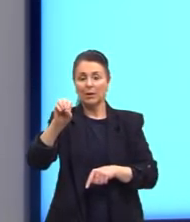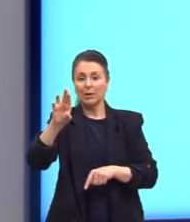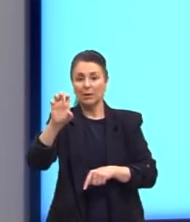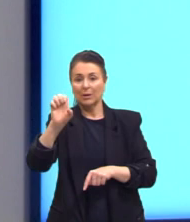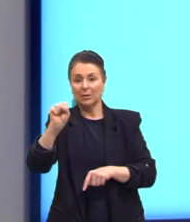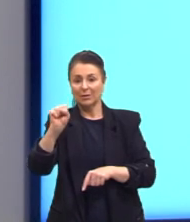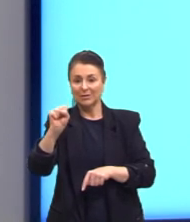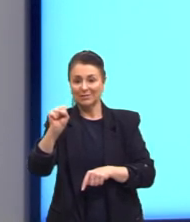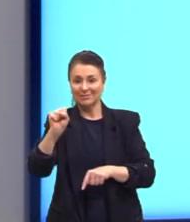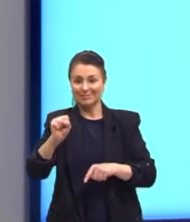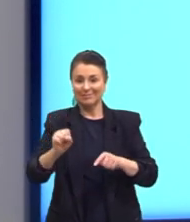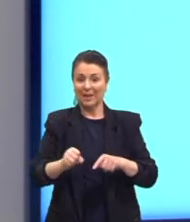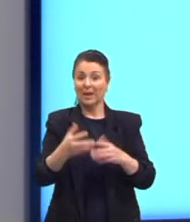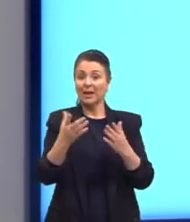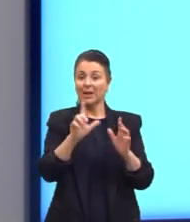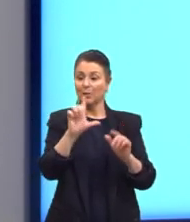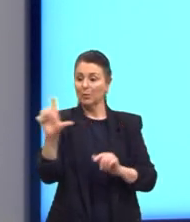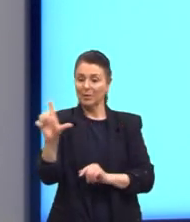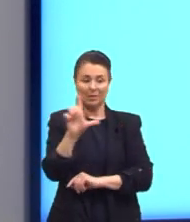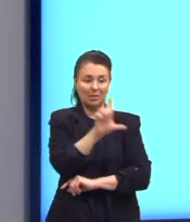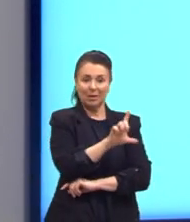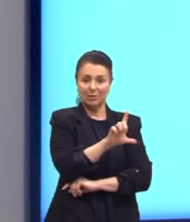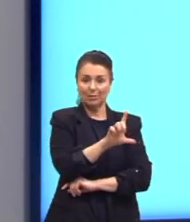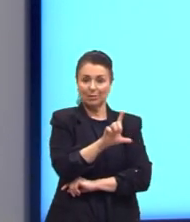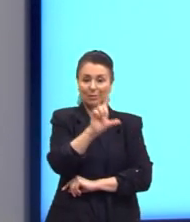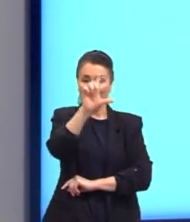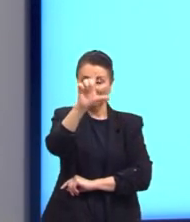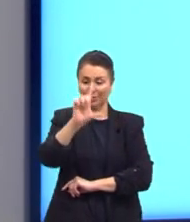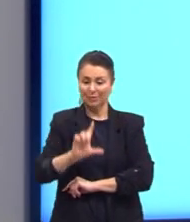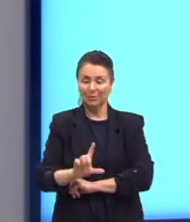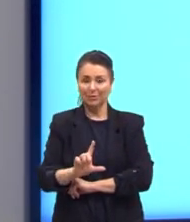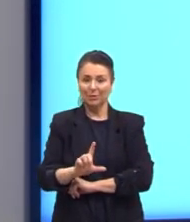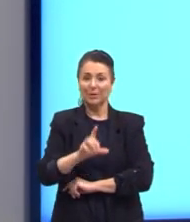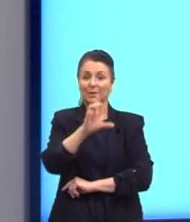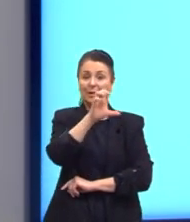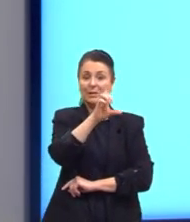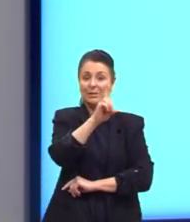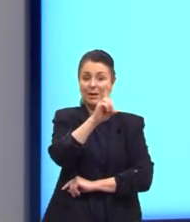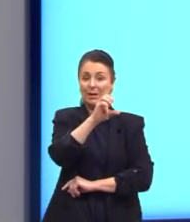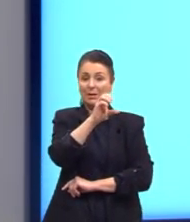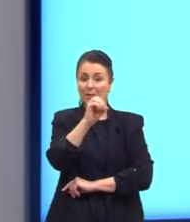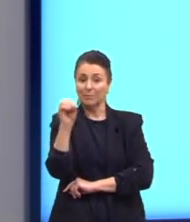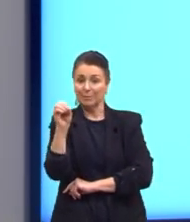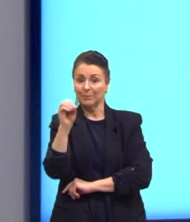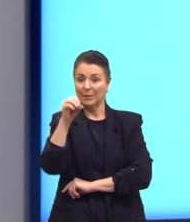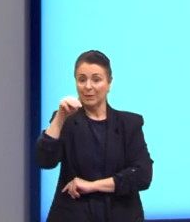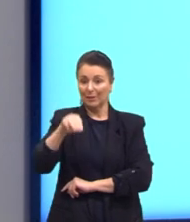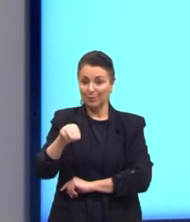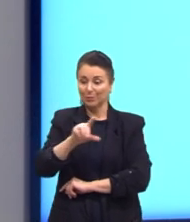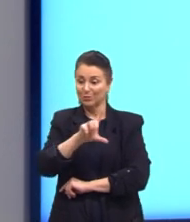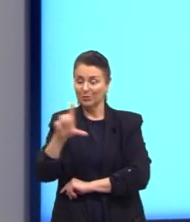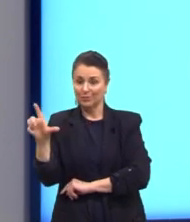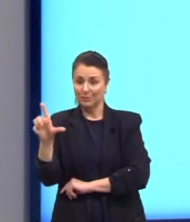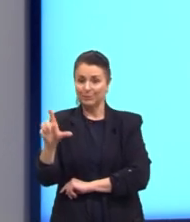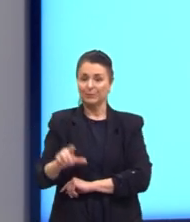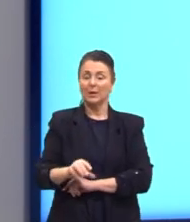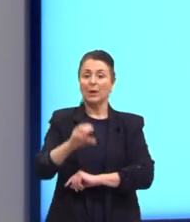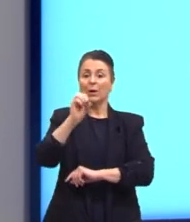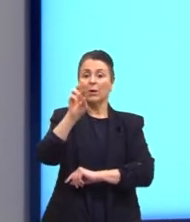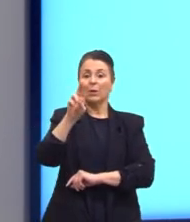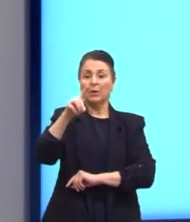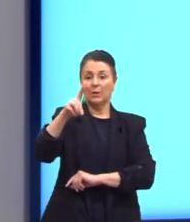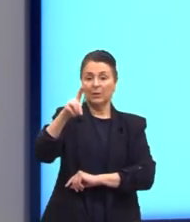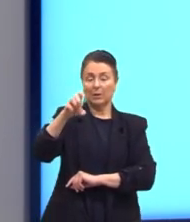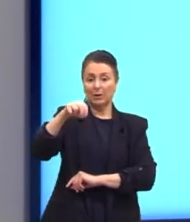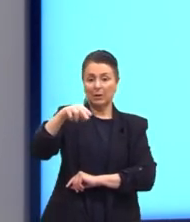medindo 100 metros. Então, cada quadradinho teria 100 metros de lado. A ordenada do ponto que representa